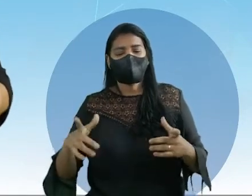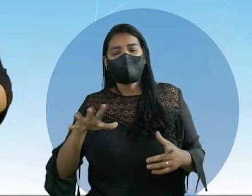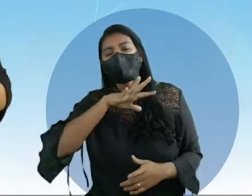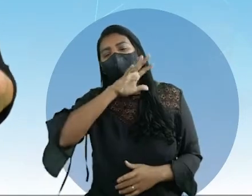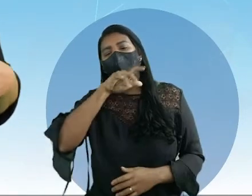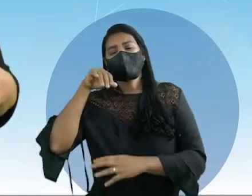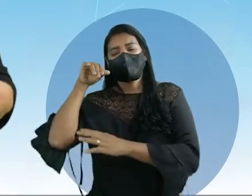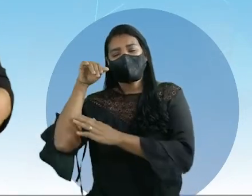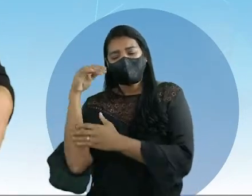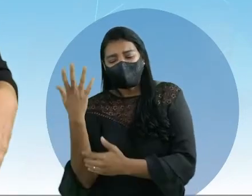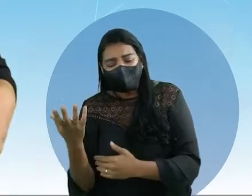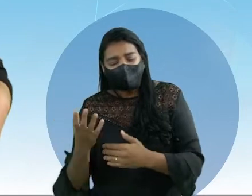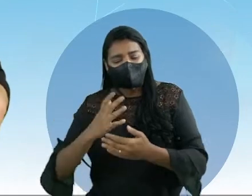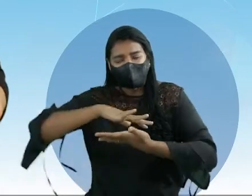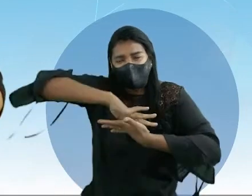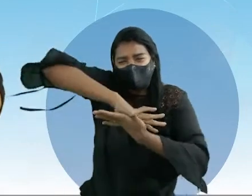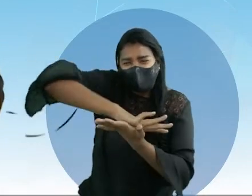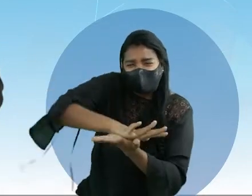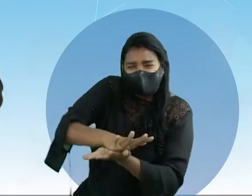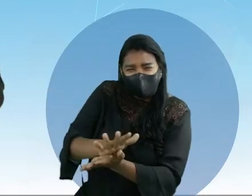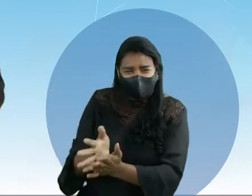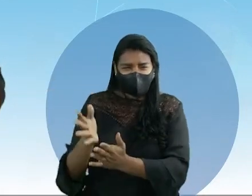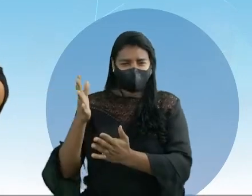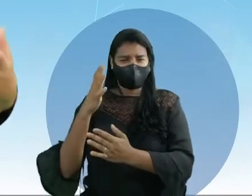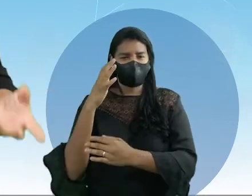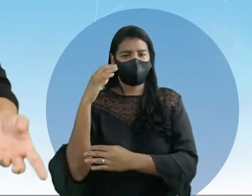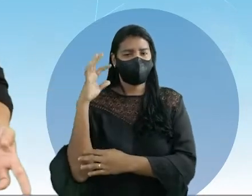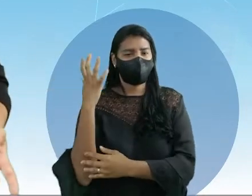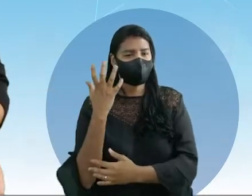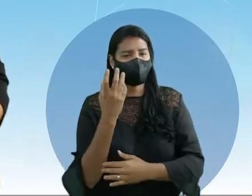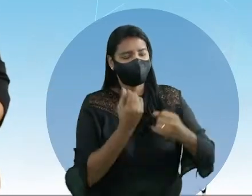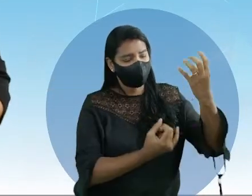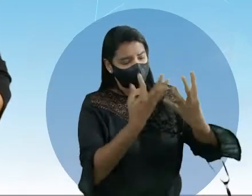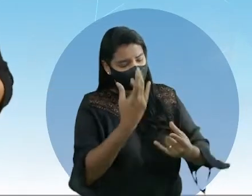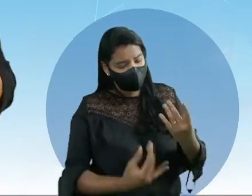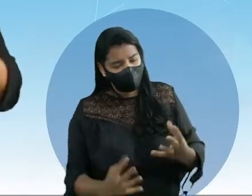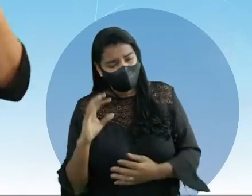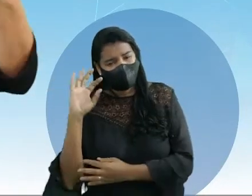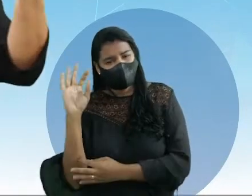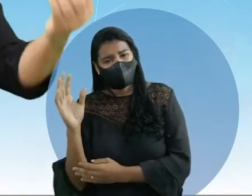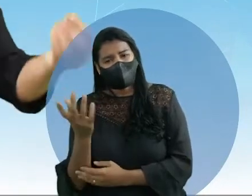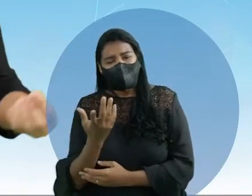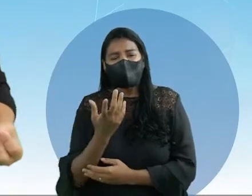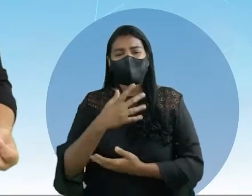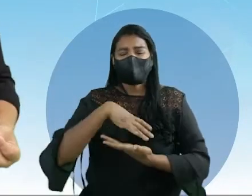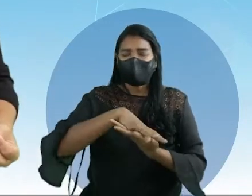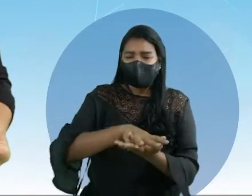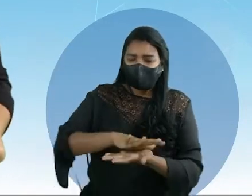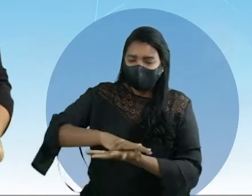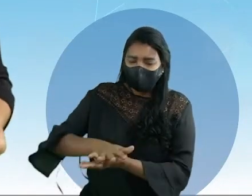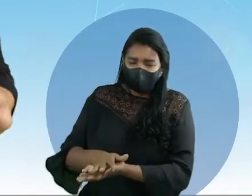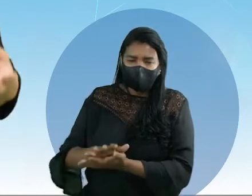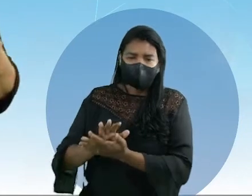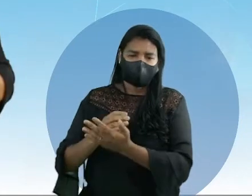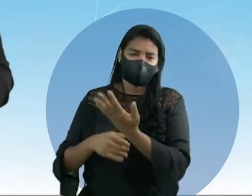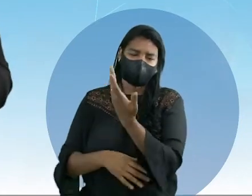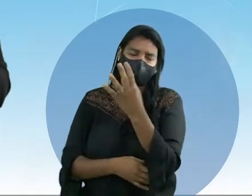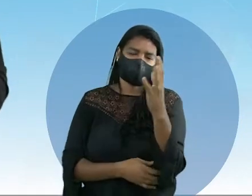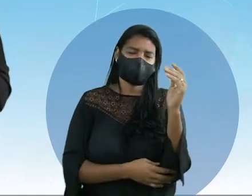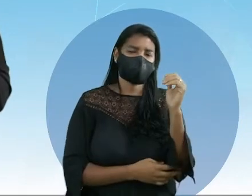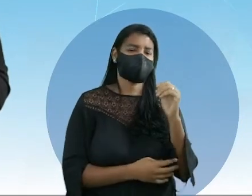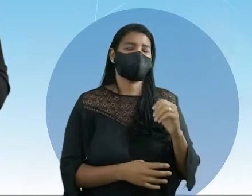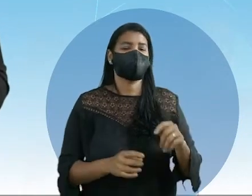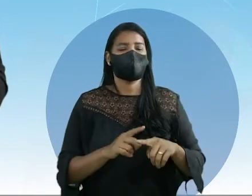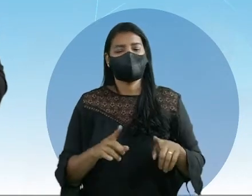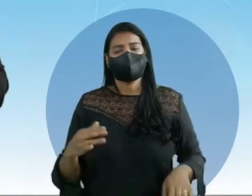desmatamento em alguns lugares. Aí acontece incêndio que prejudica tanto a fauna e a flora. Mas elas